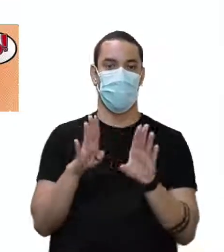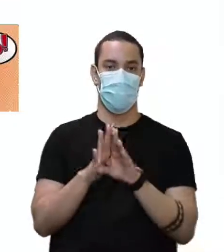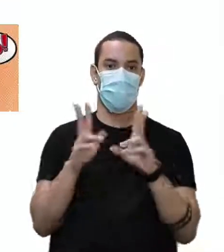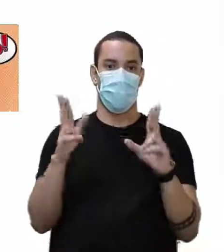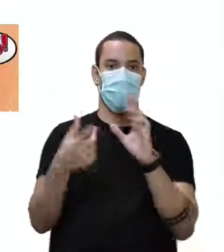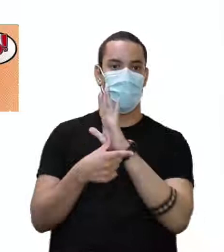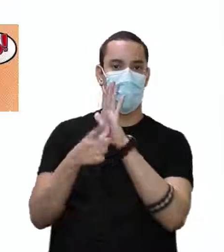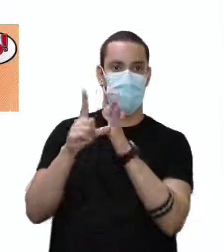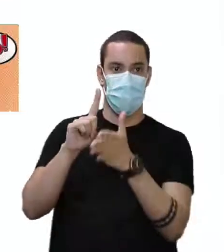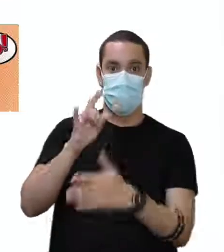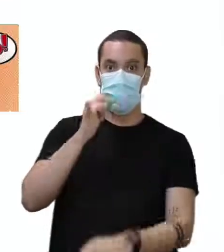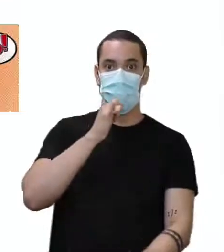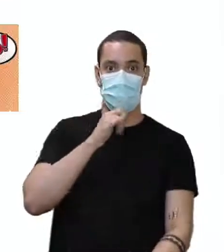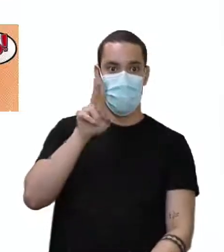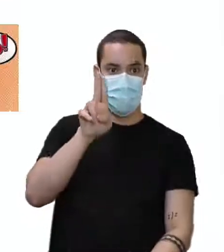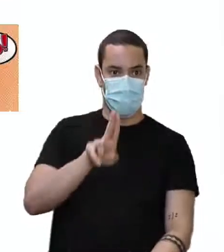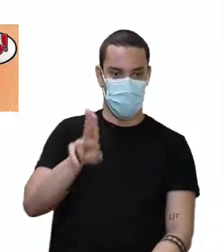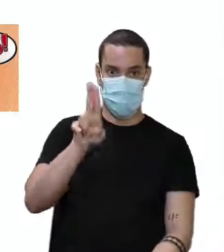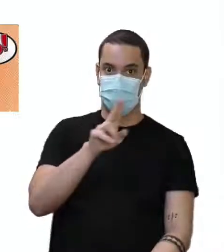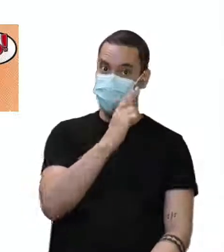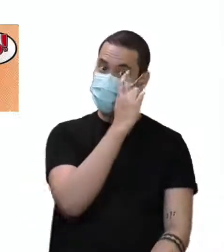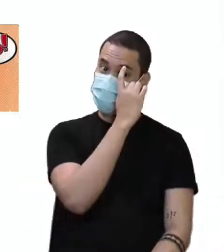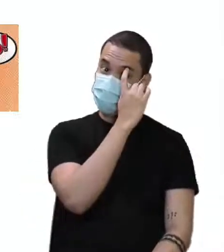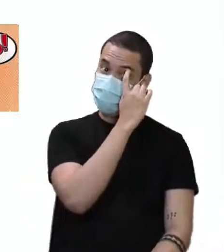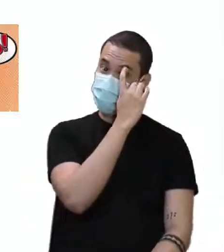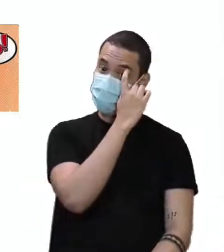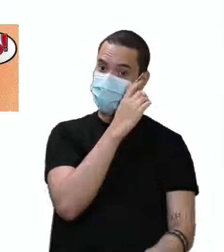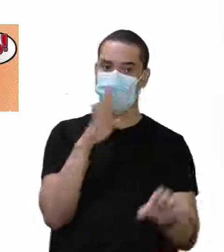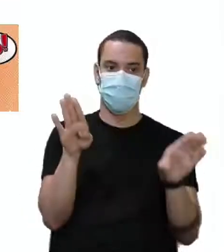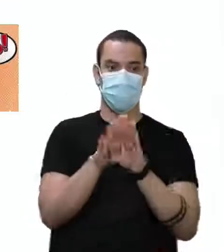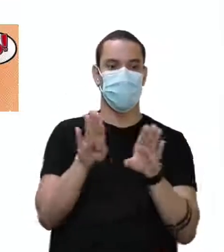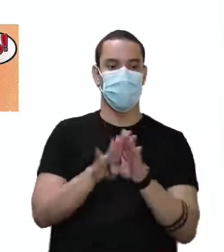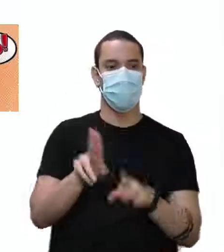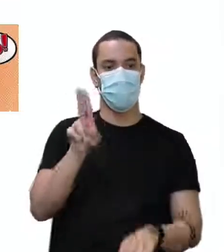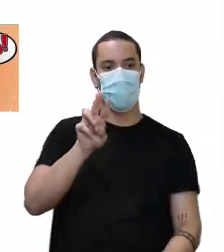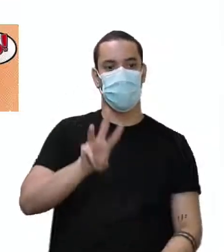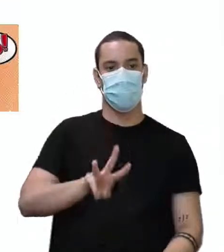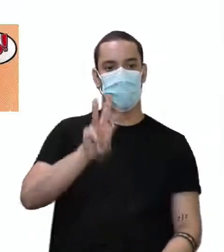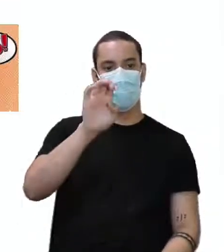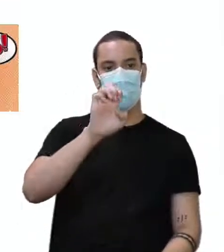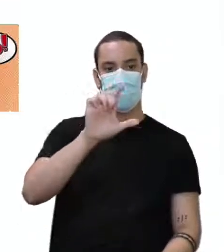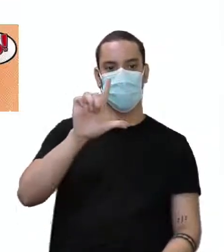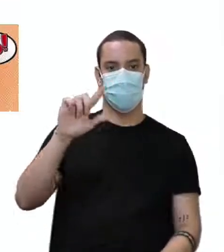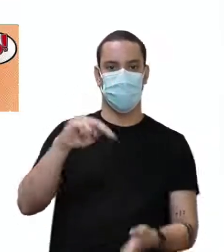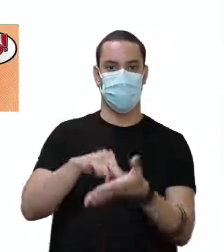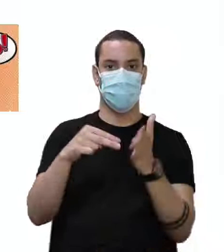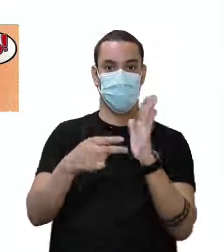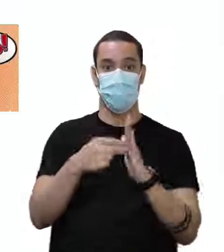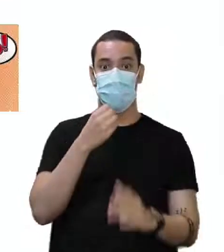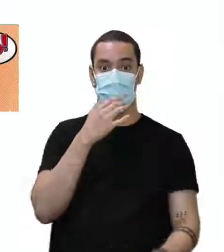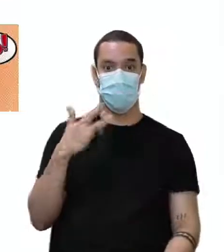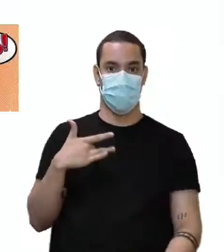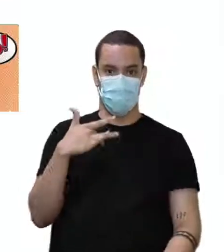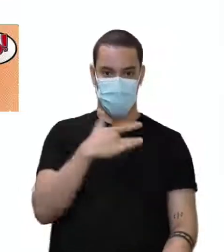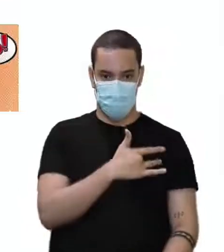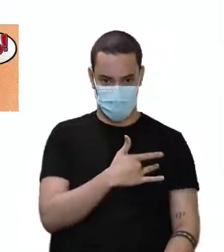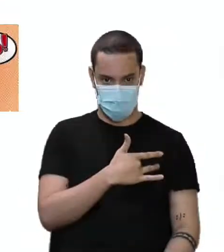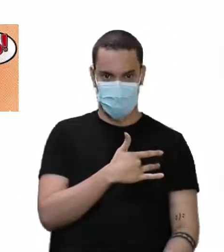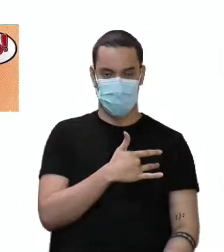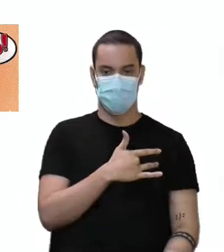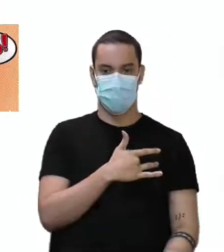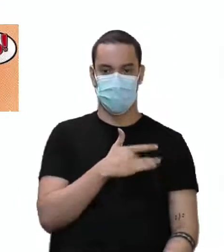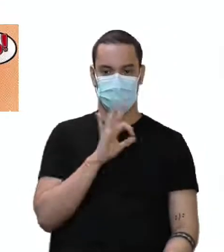exemplo, ainda há pouco, a gente pode usar o well para falar sobre em boa saúde. Para falar da nossa saúde.